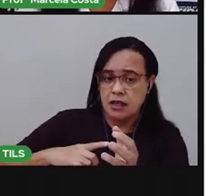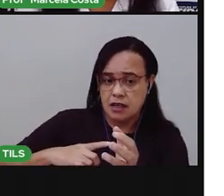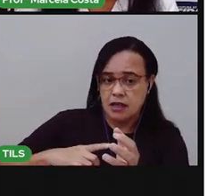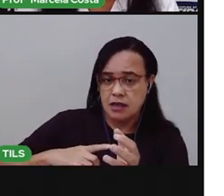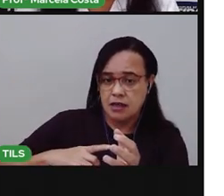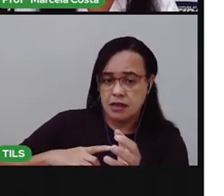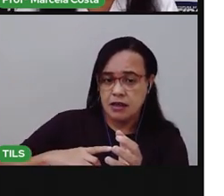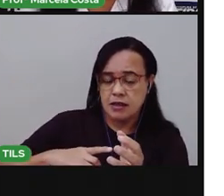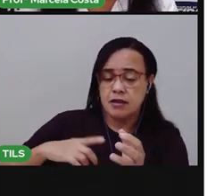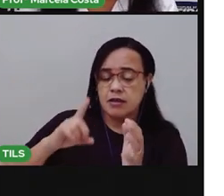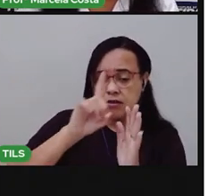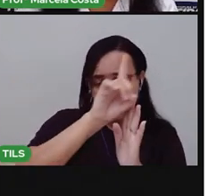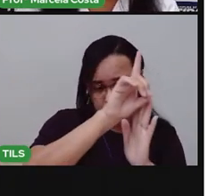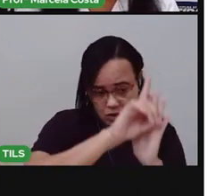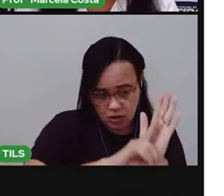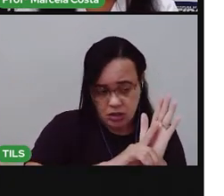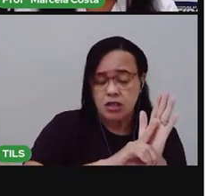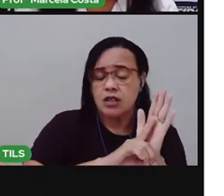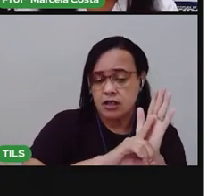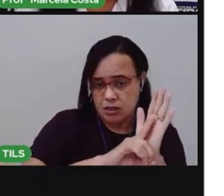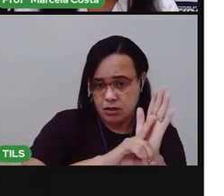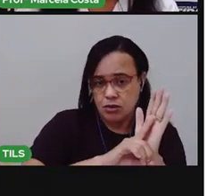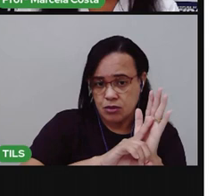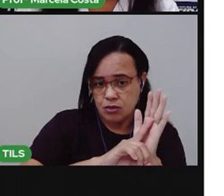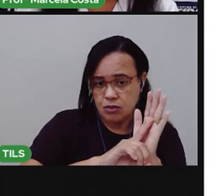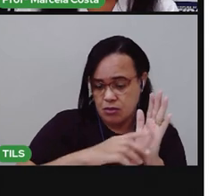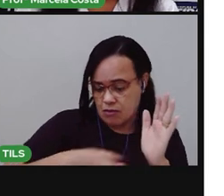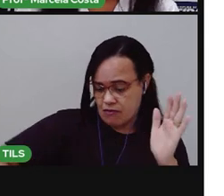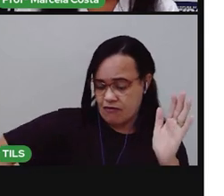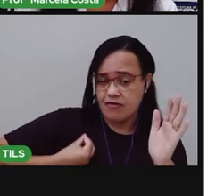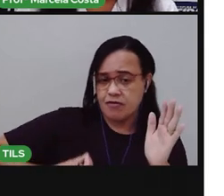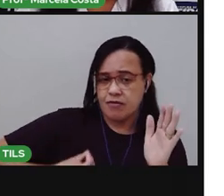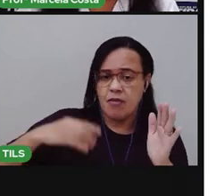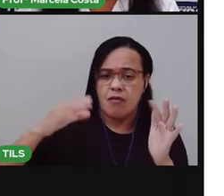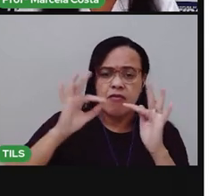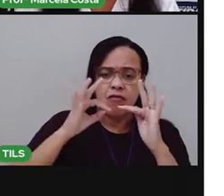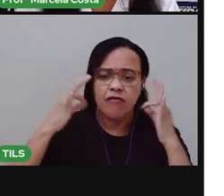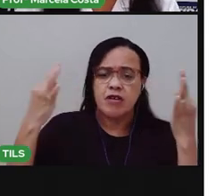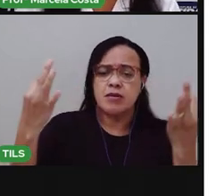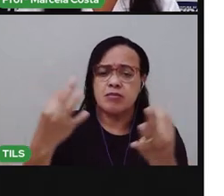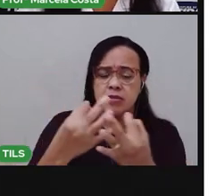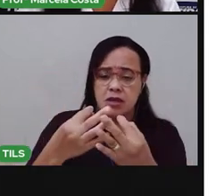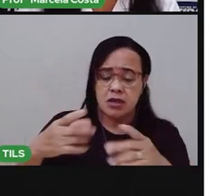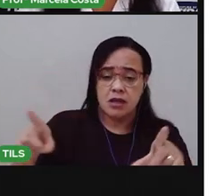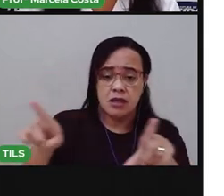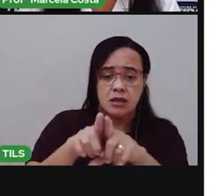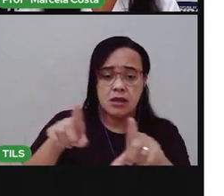uma família, de viver em comunidade. Você não pode ficar longe da sua família.